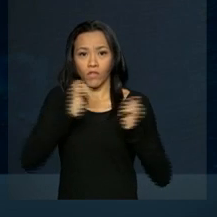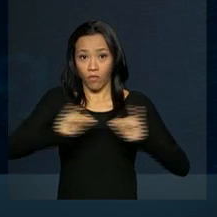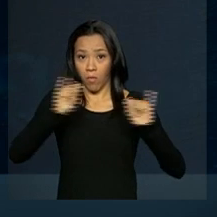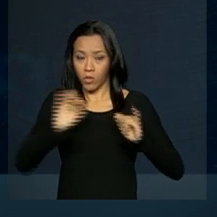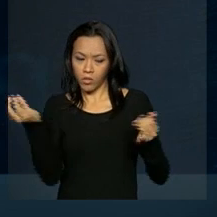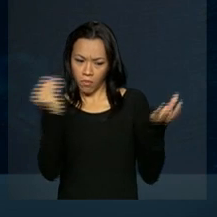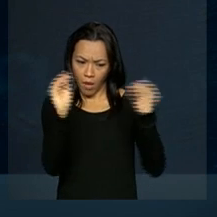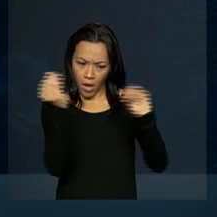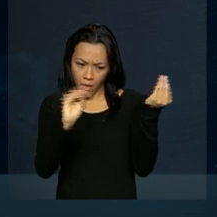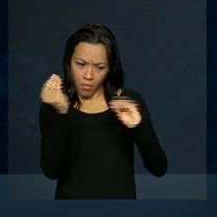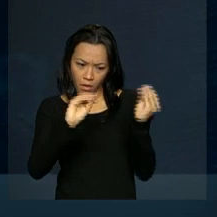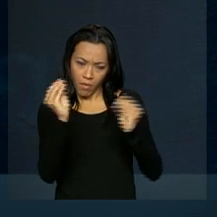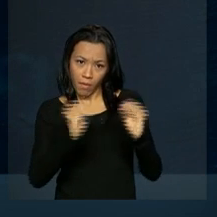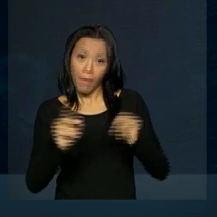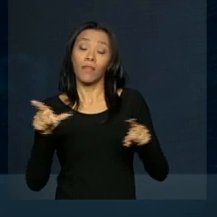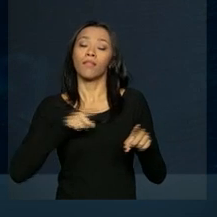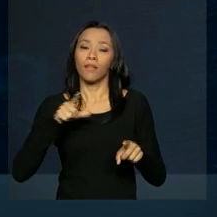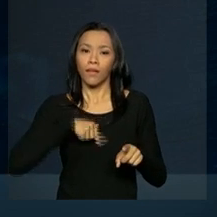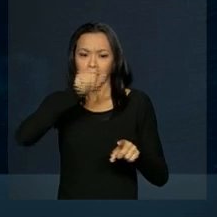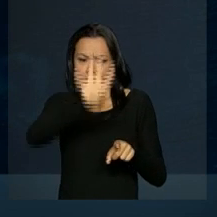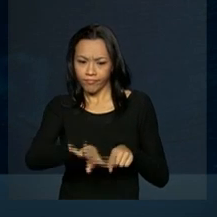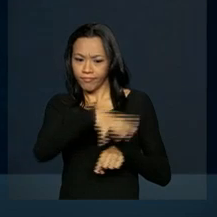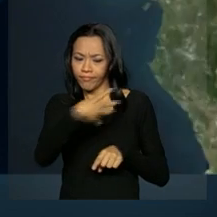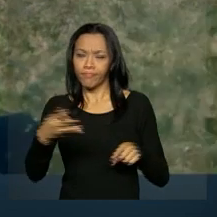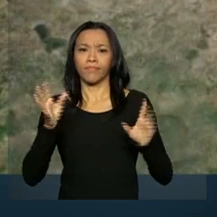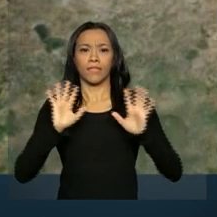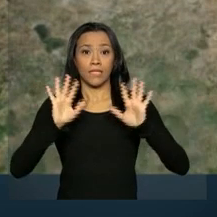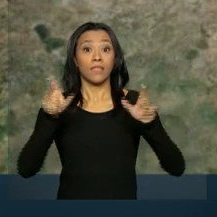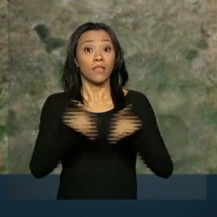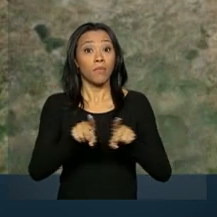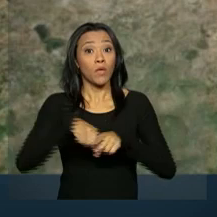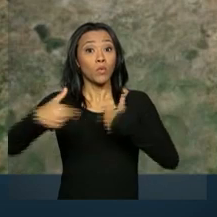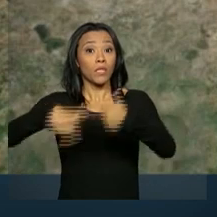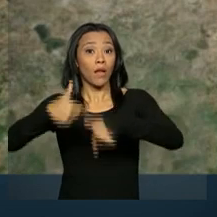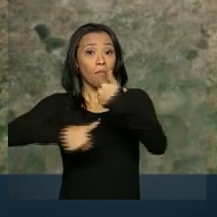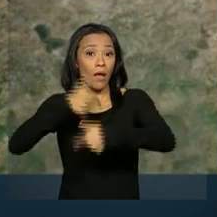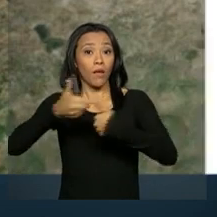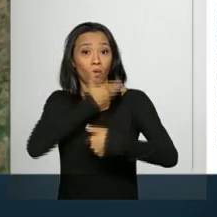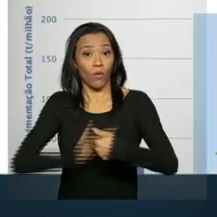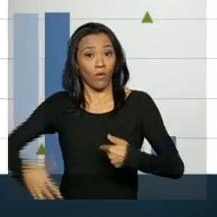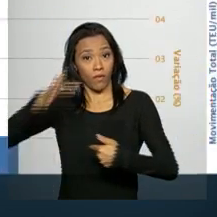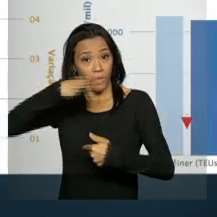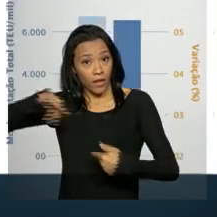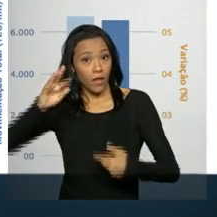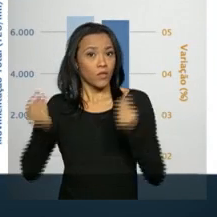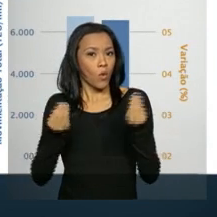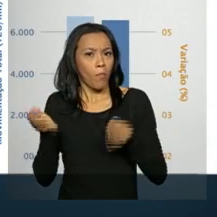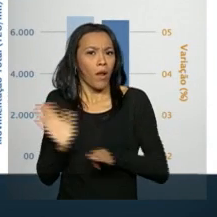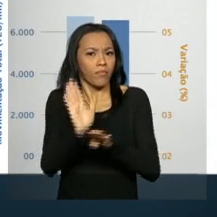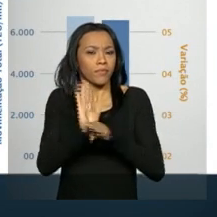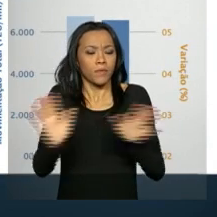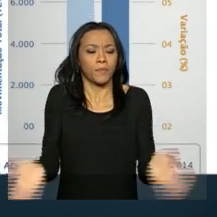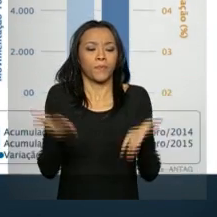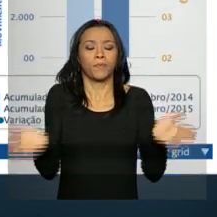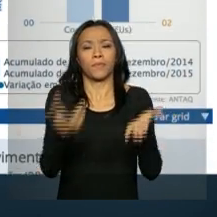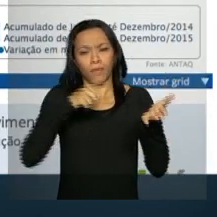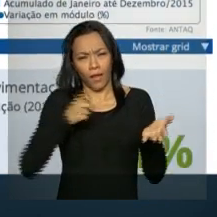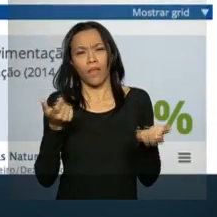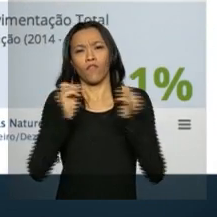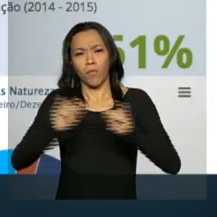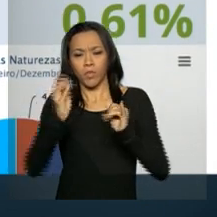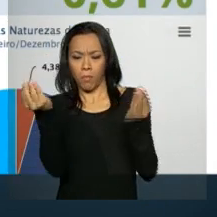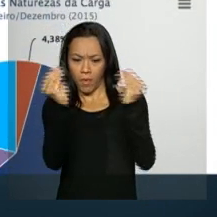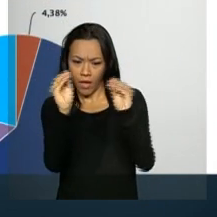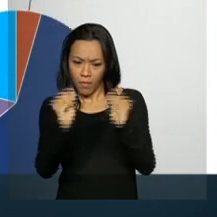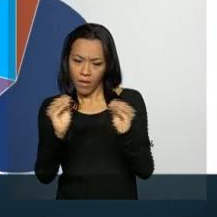com gráficos e tabelas específicas e as ações federais para o desenvolvimento do setor. É possível verificar que os